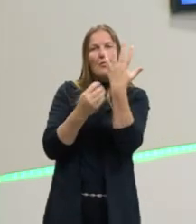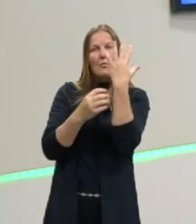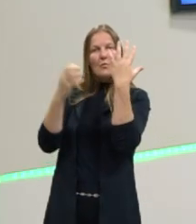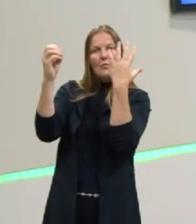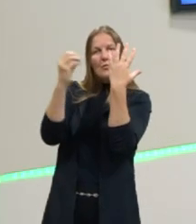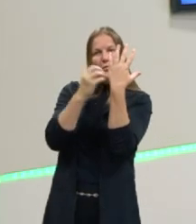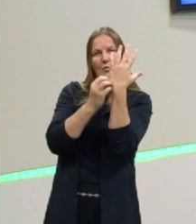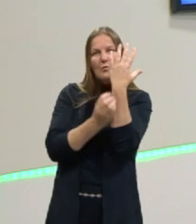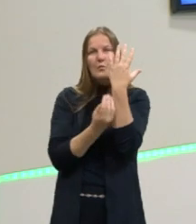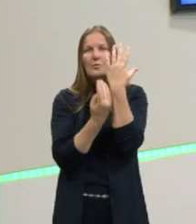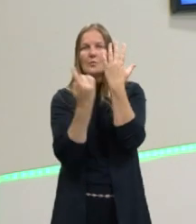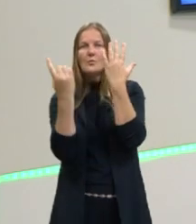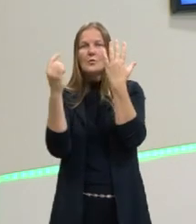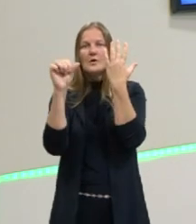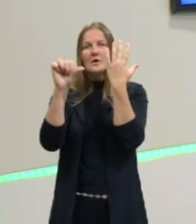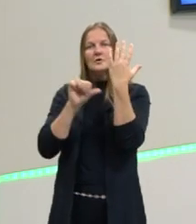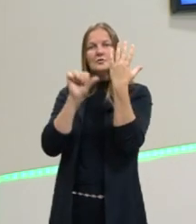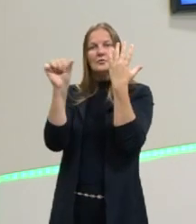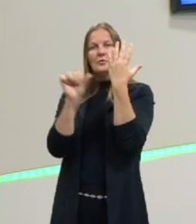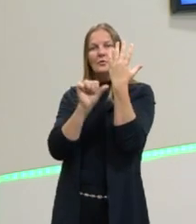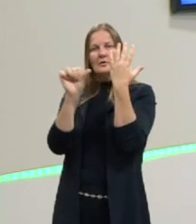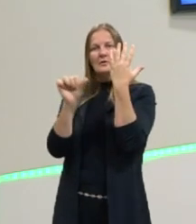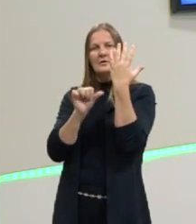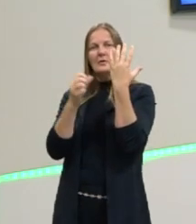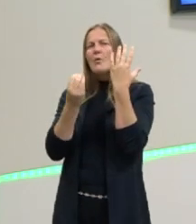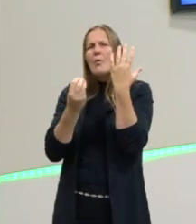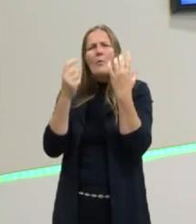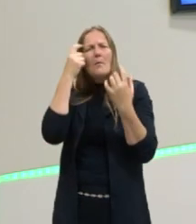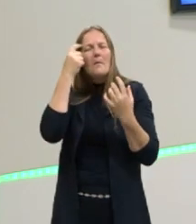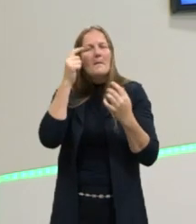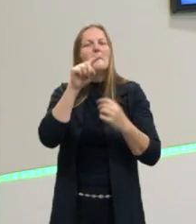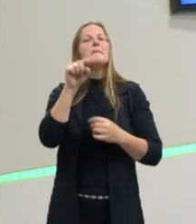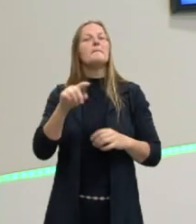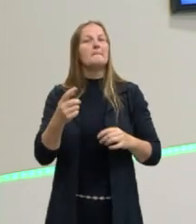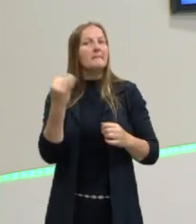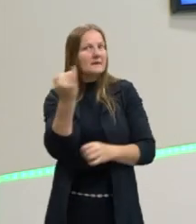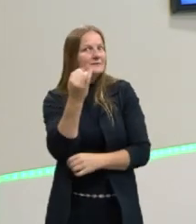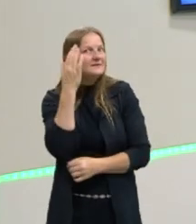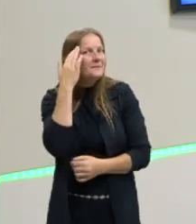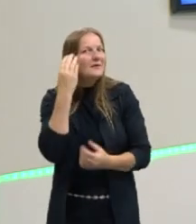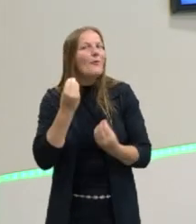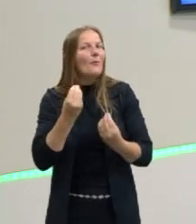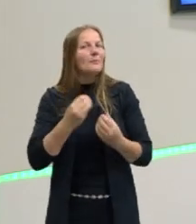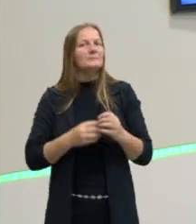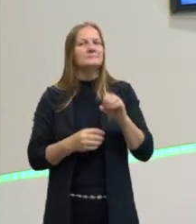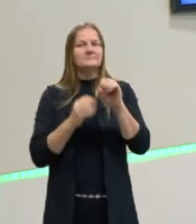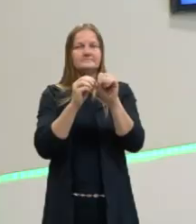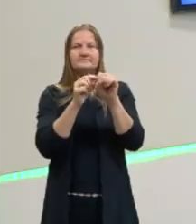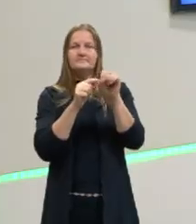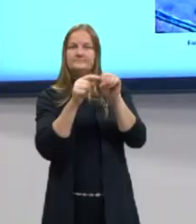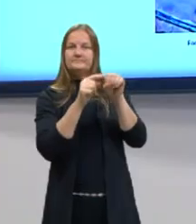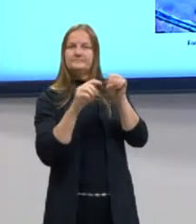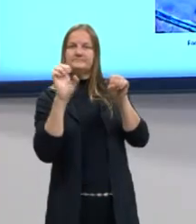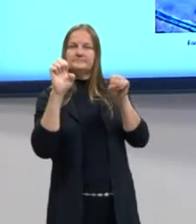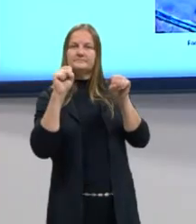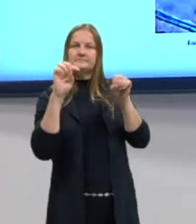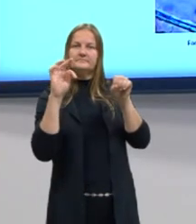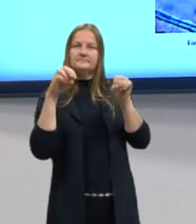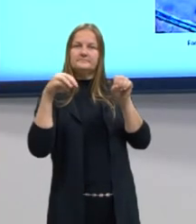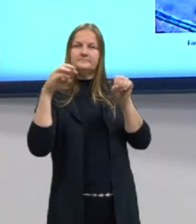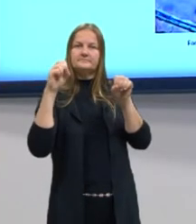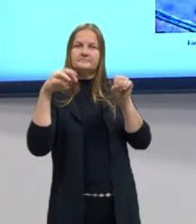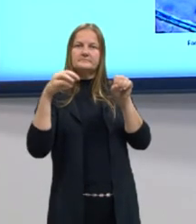do corpo da planta? Vocês já se perguntaram sobre isso? É importante. É através do estômato.